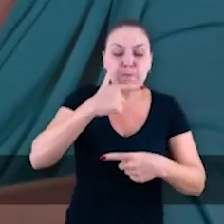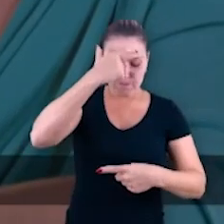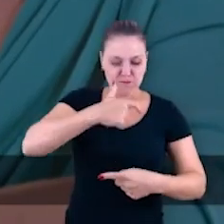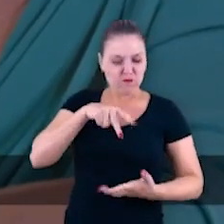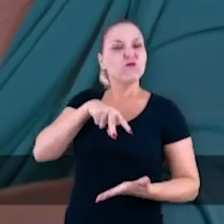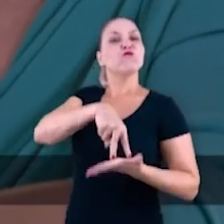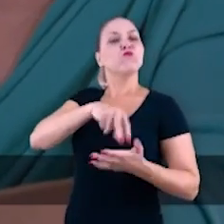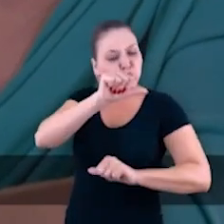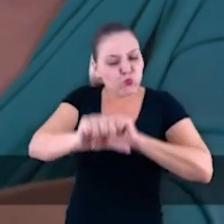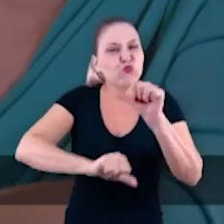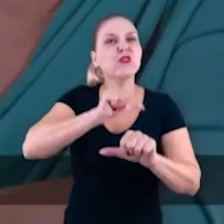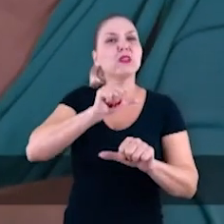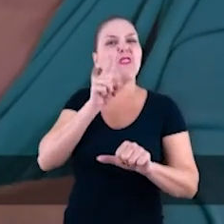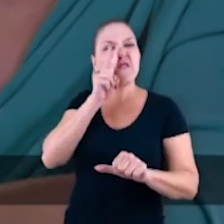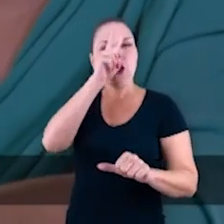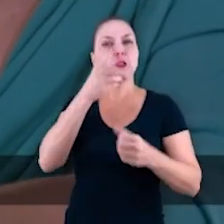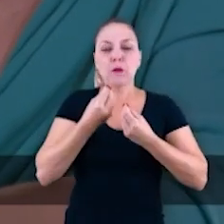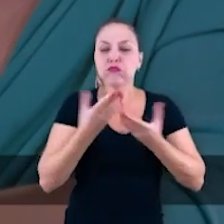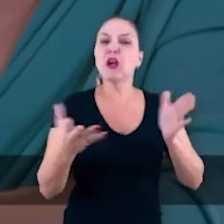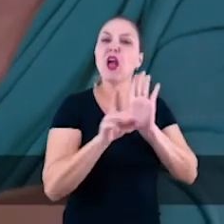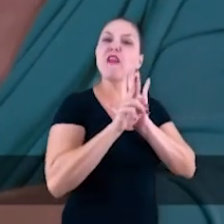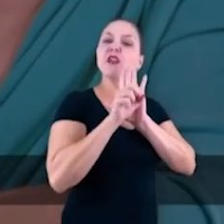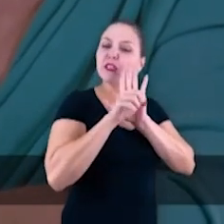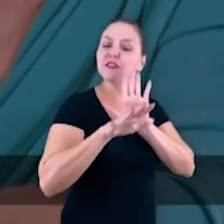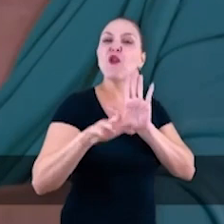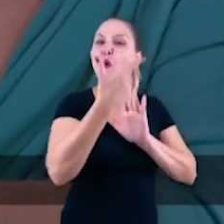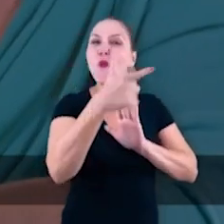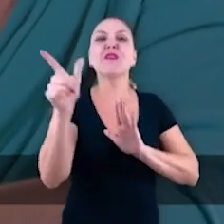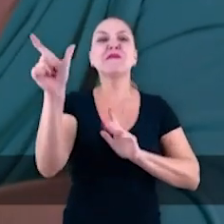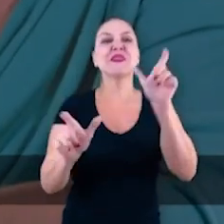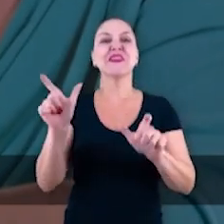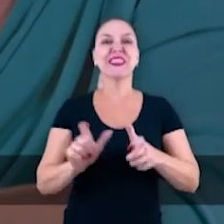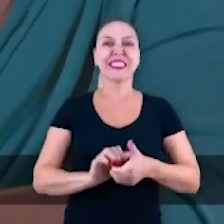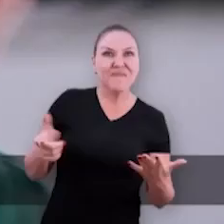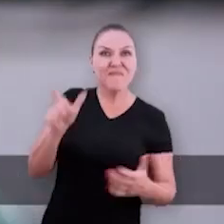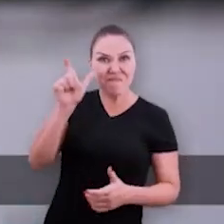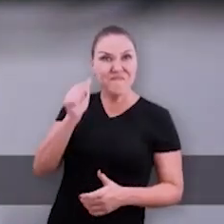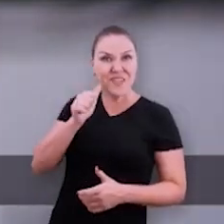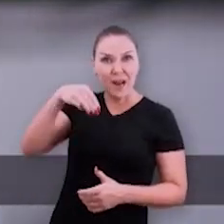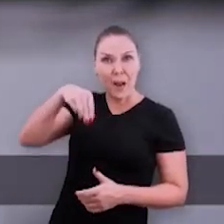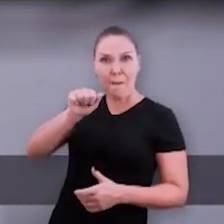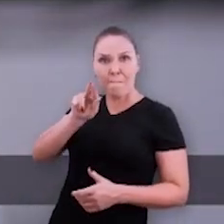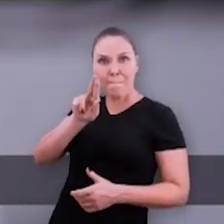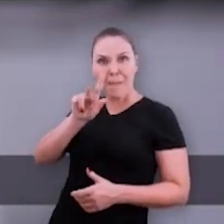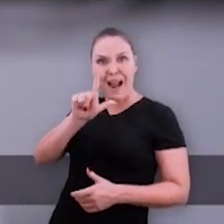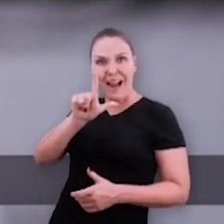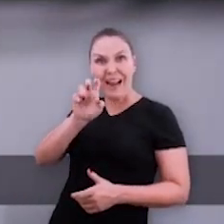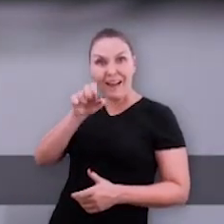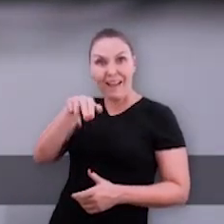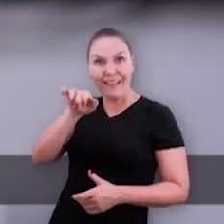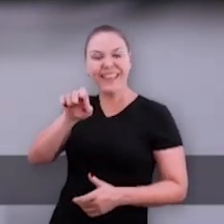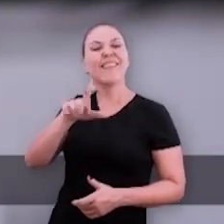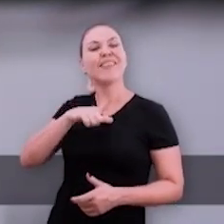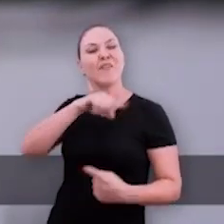Porque uma mulher tomou uma posição de mudança, fortaleceu e fortalece as outras pessoas. Dona Marlene segue no